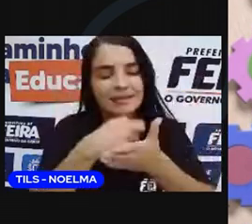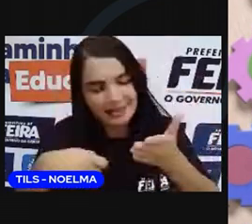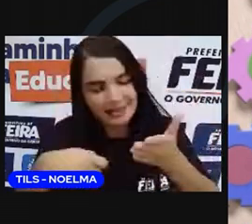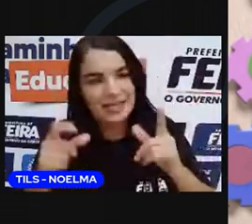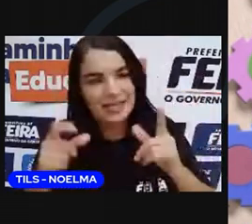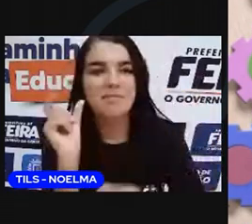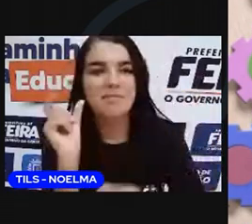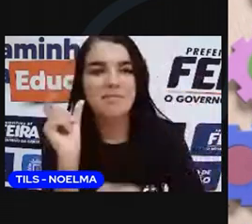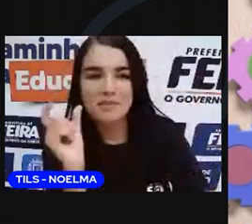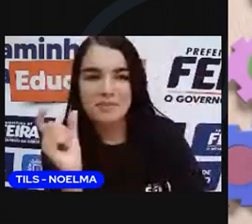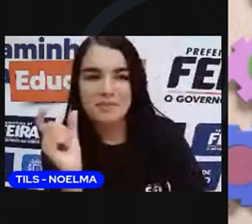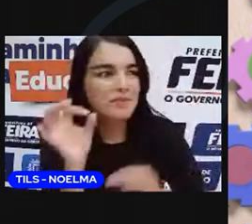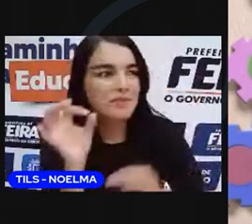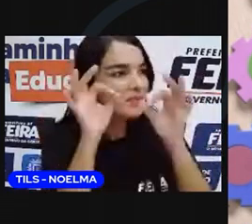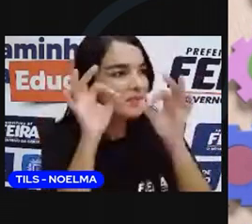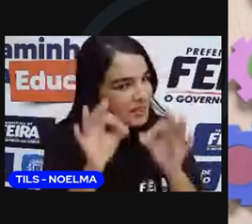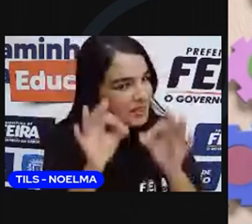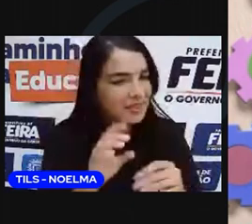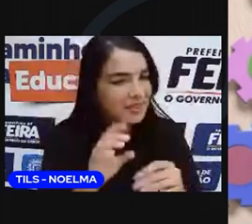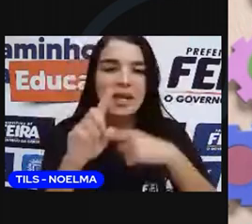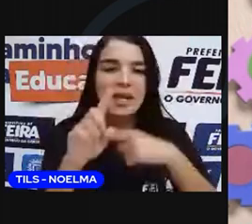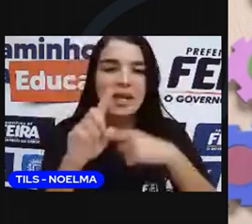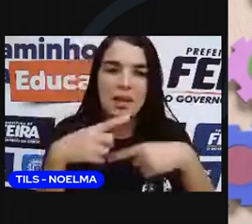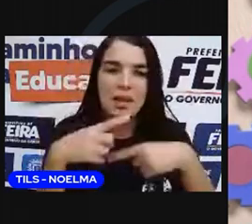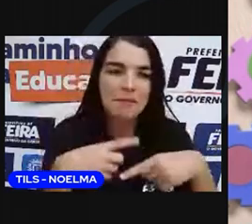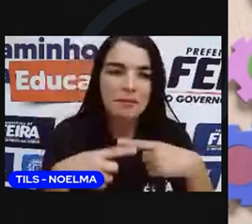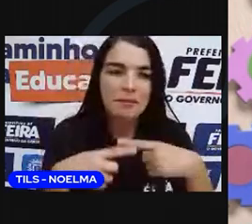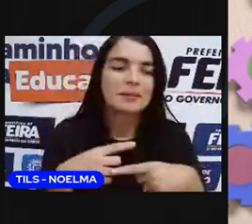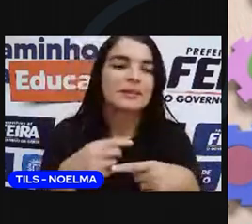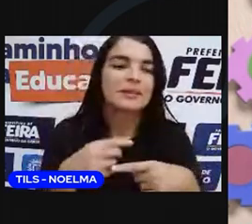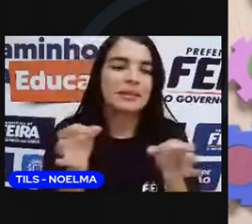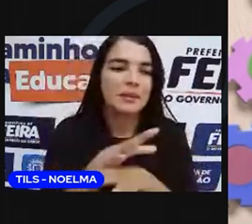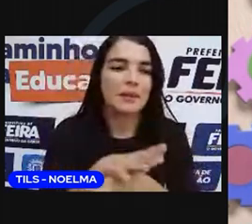na tabela. Depois, some os pontos e veja o total.